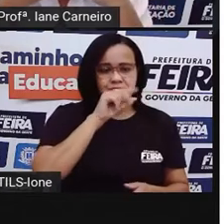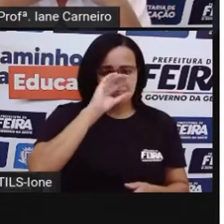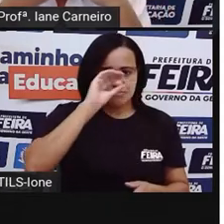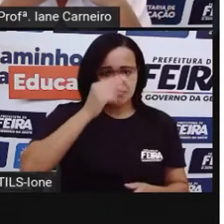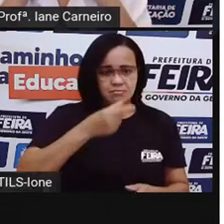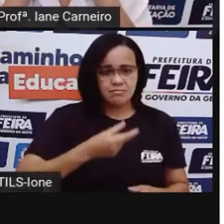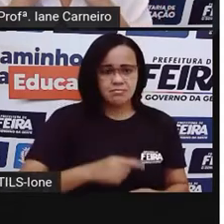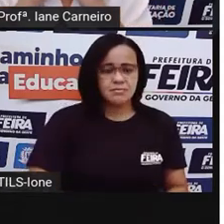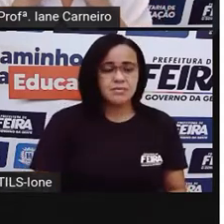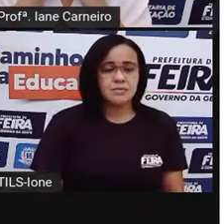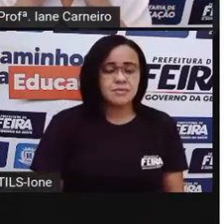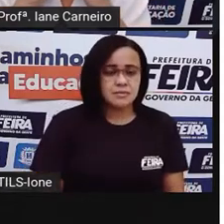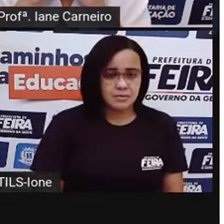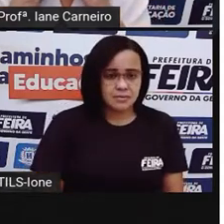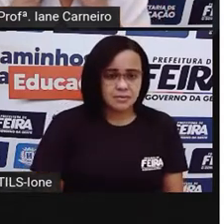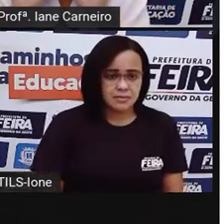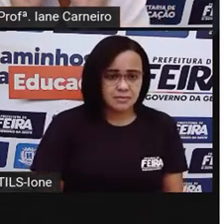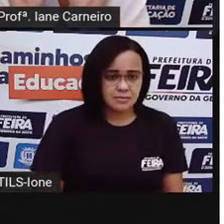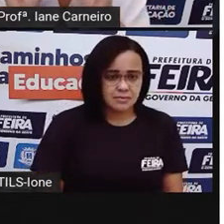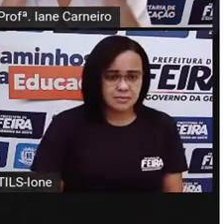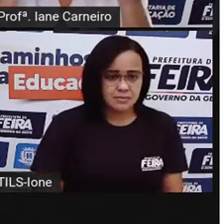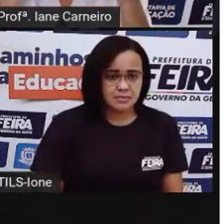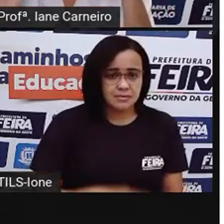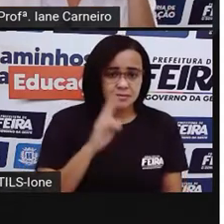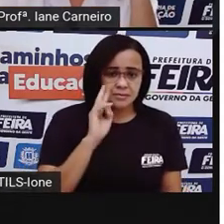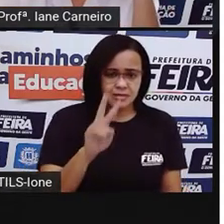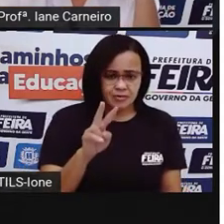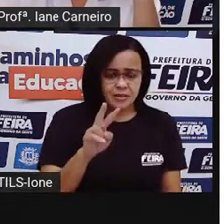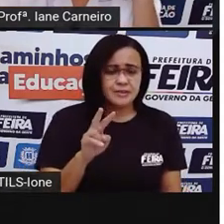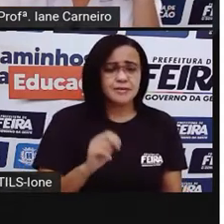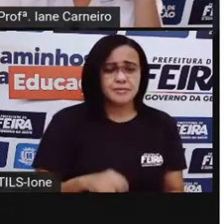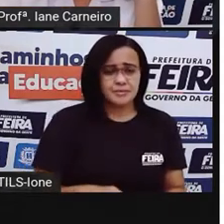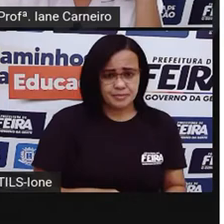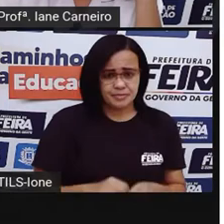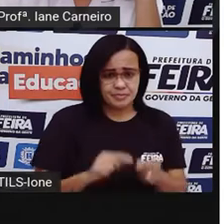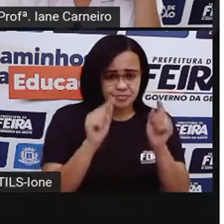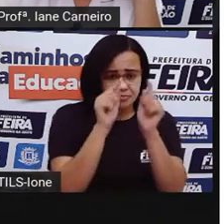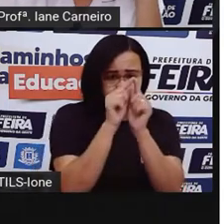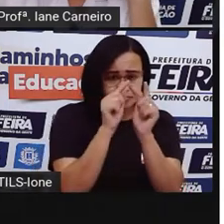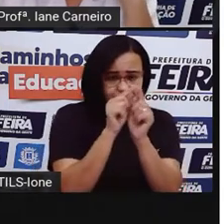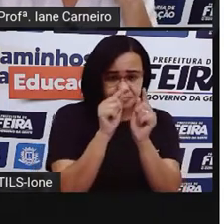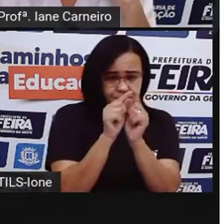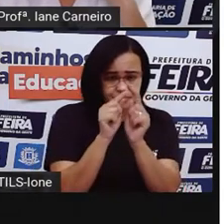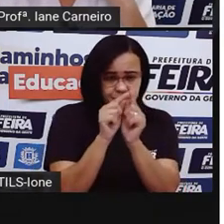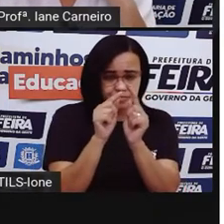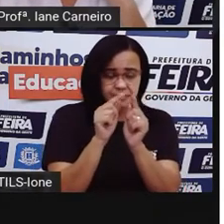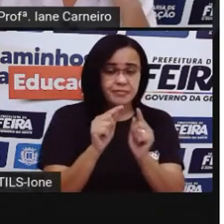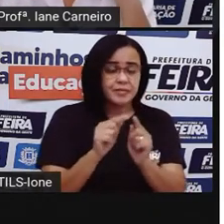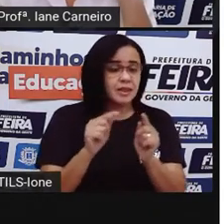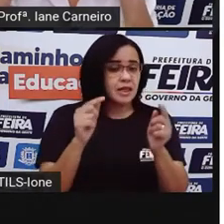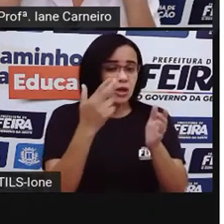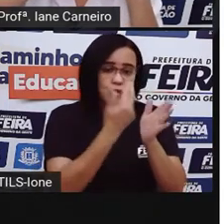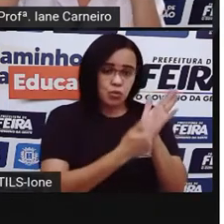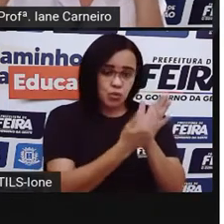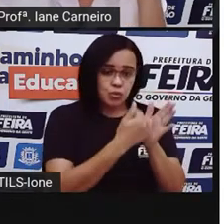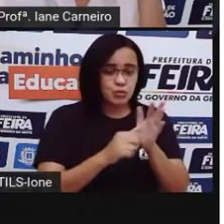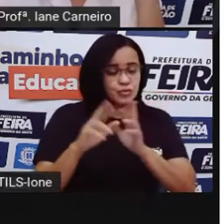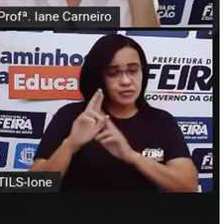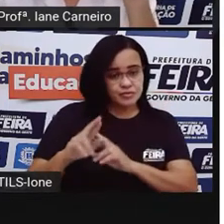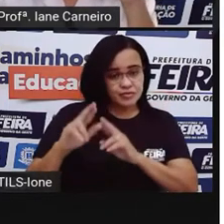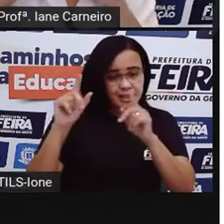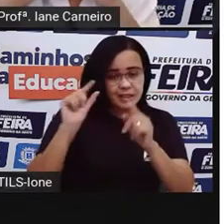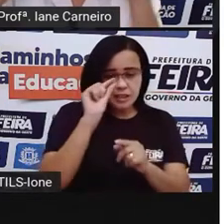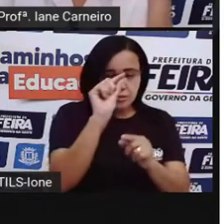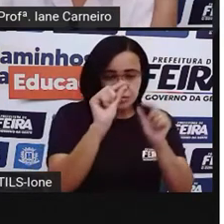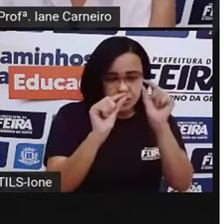vai ser, né? Os recortes, né? As partezinhas quadradas, como a gente viu nos outros, né? O da bandeira do Brasil. Tá bem quase